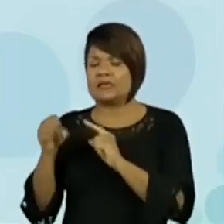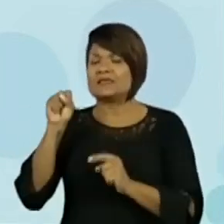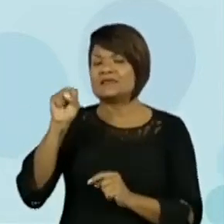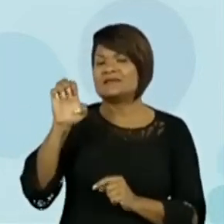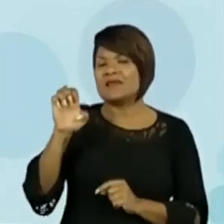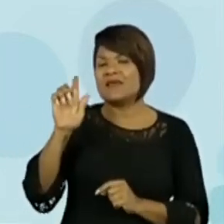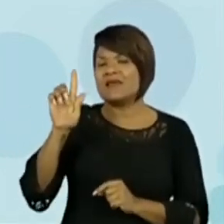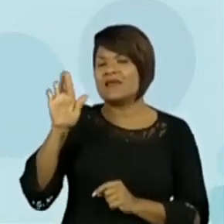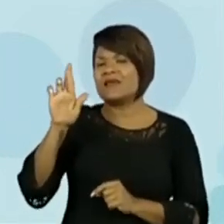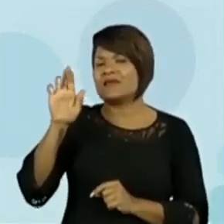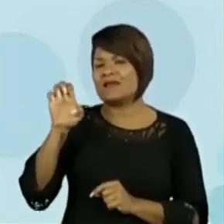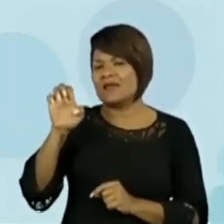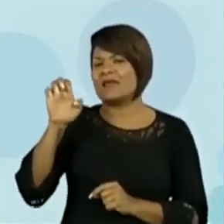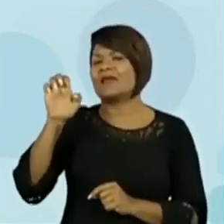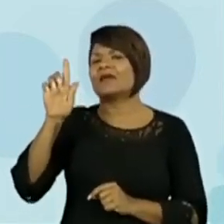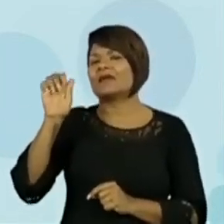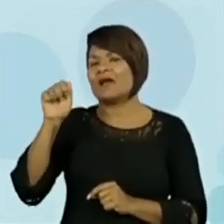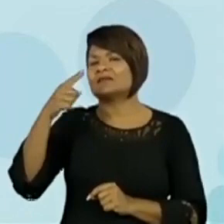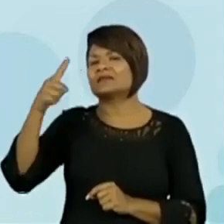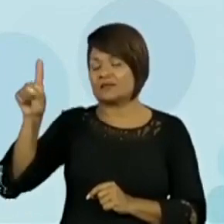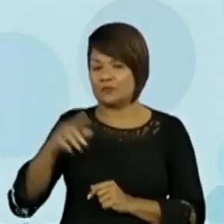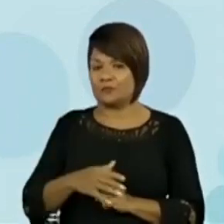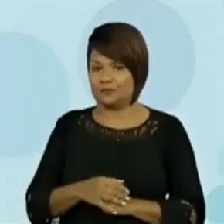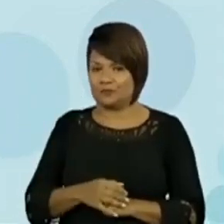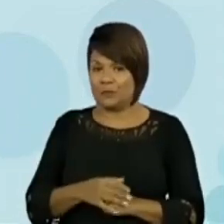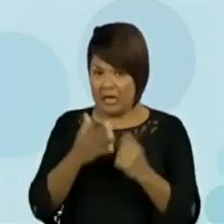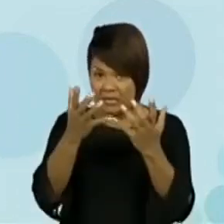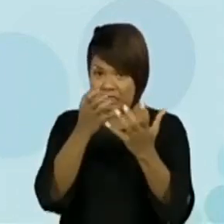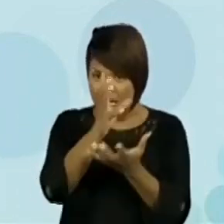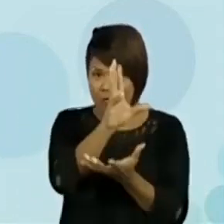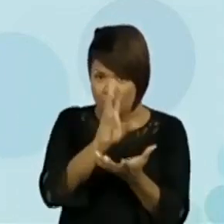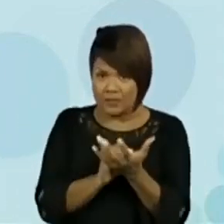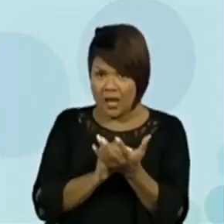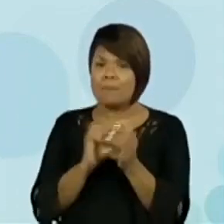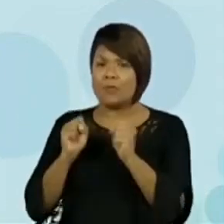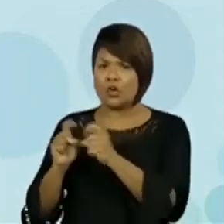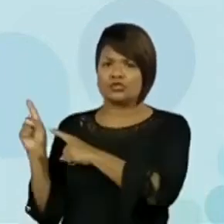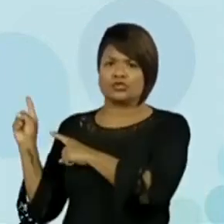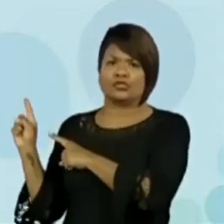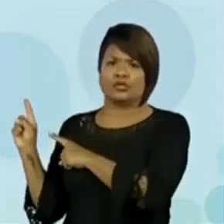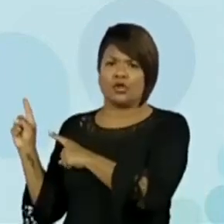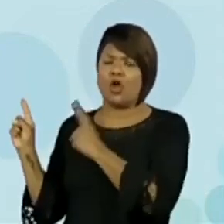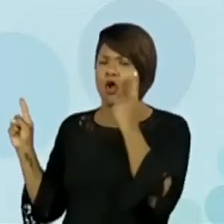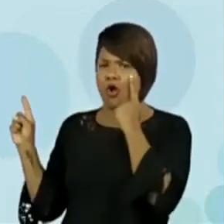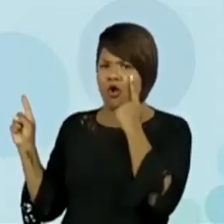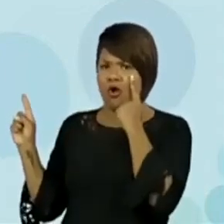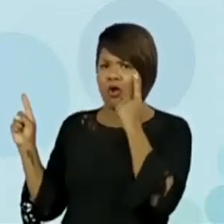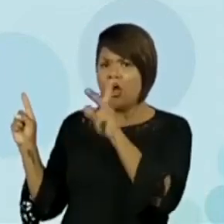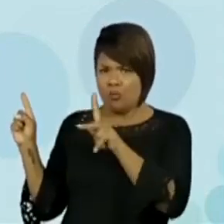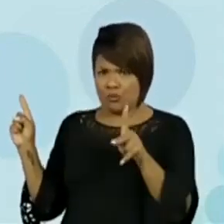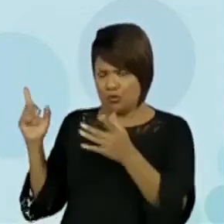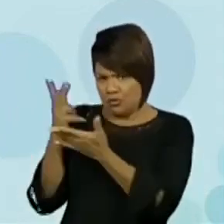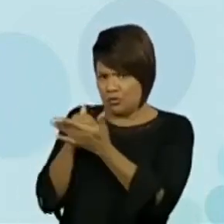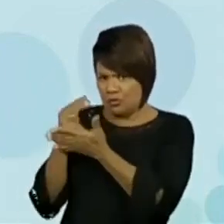Segregação é isso daqui, ó. Inclusive, se vocês quiserem reproduzir no caderno de vocês, pô. Então, aqui é um espaço.